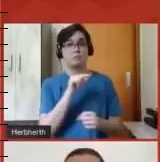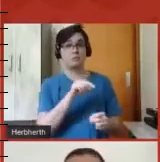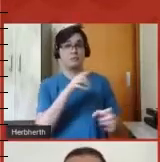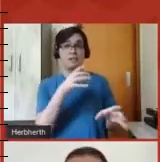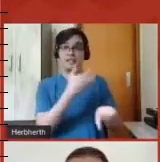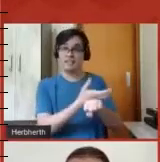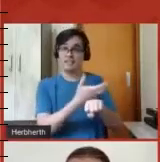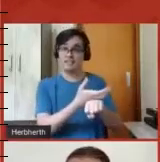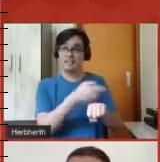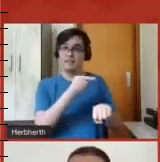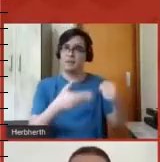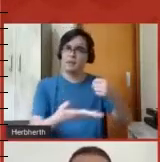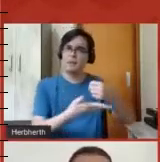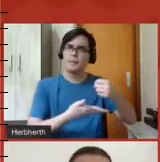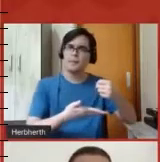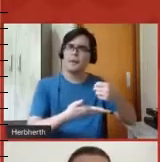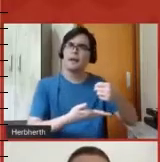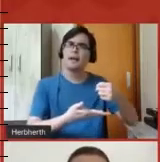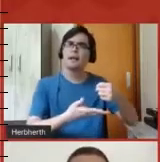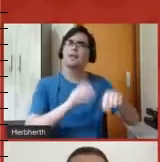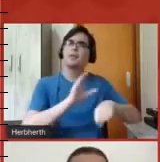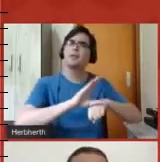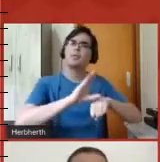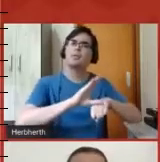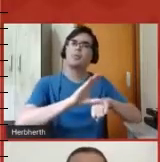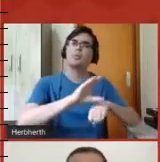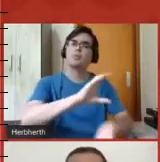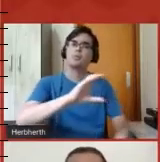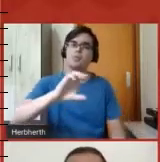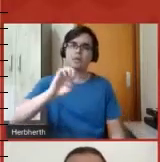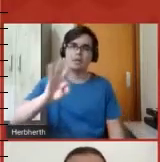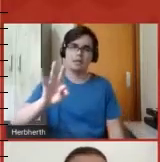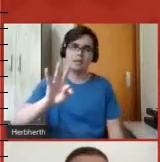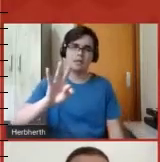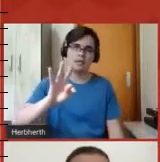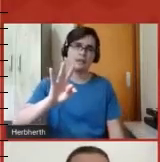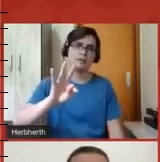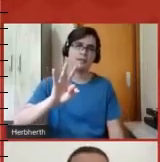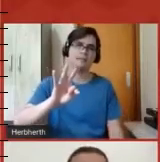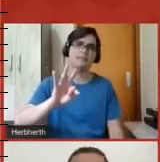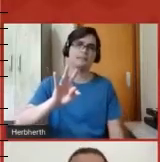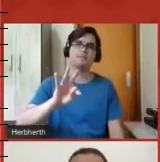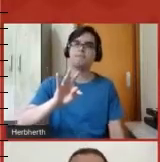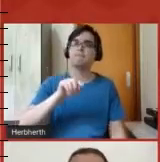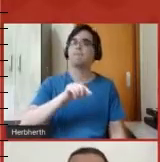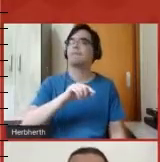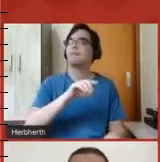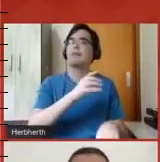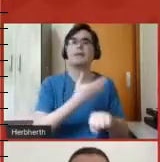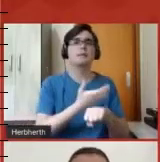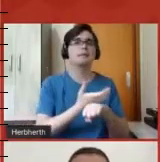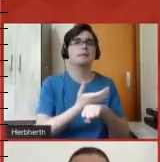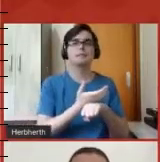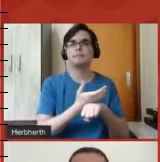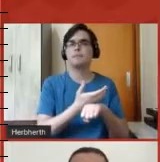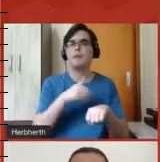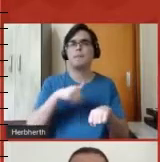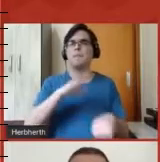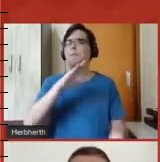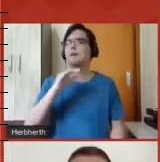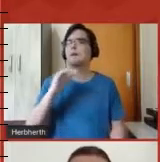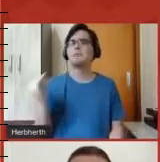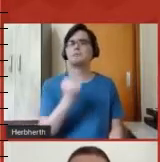disciplinas básicas dos cursos do CCT, das mais importantes, né, daquelas que